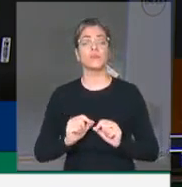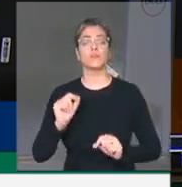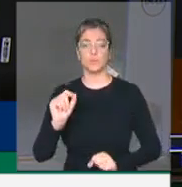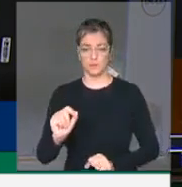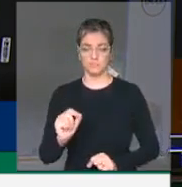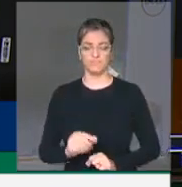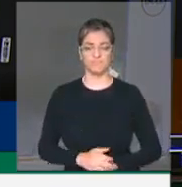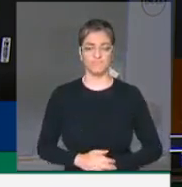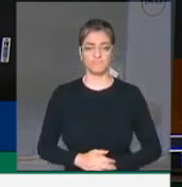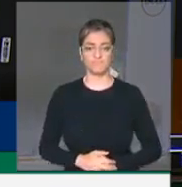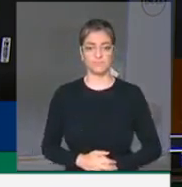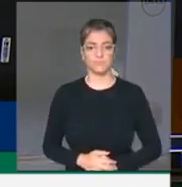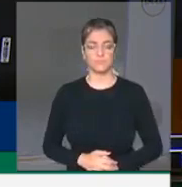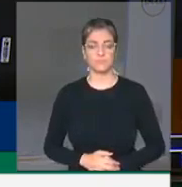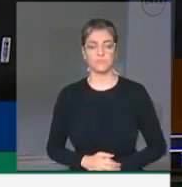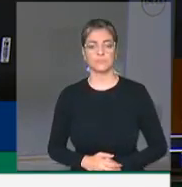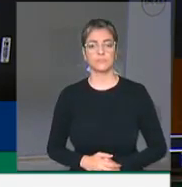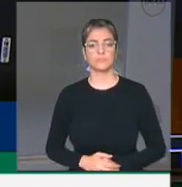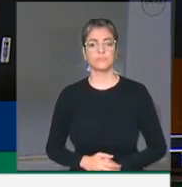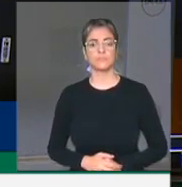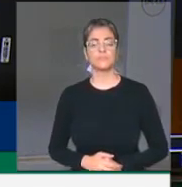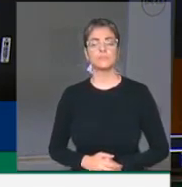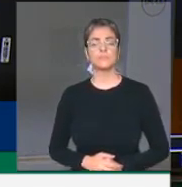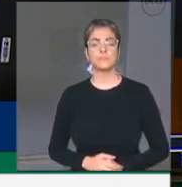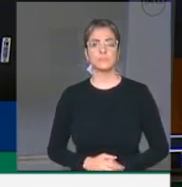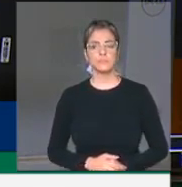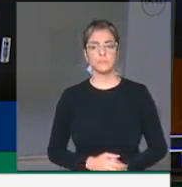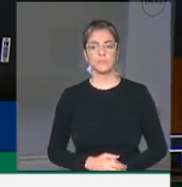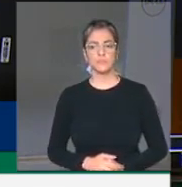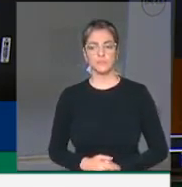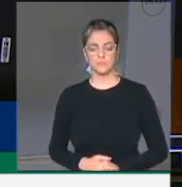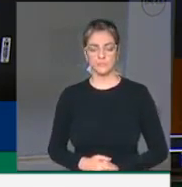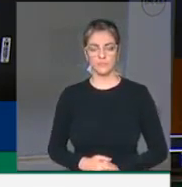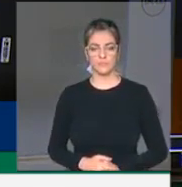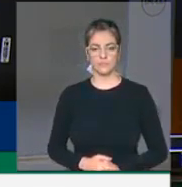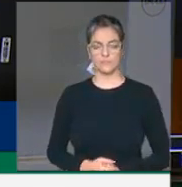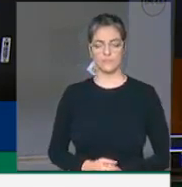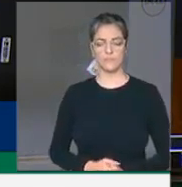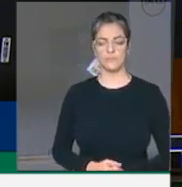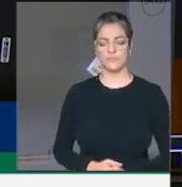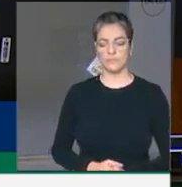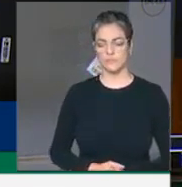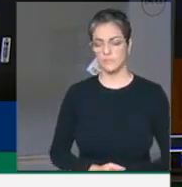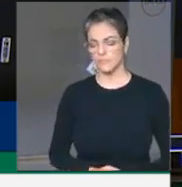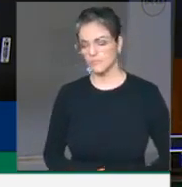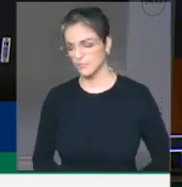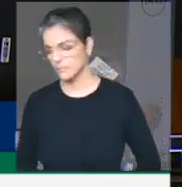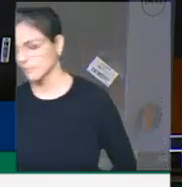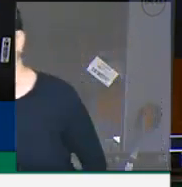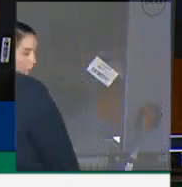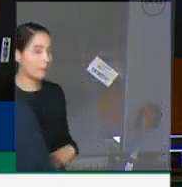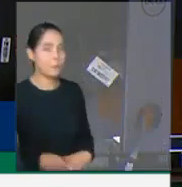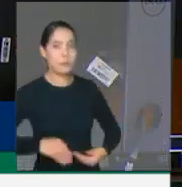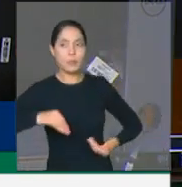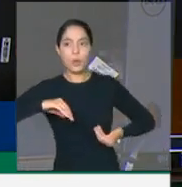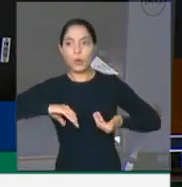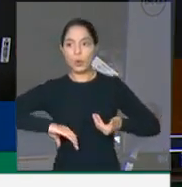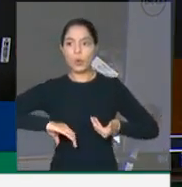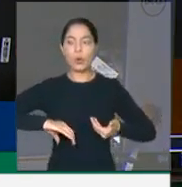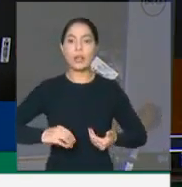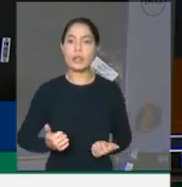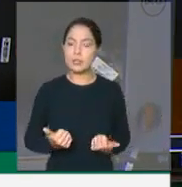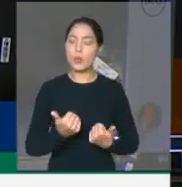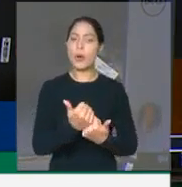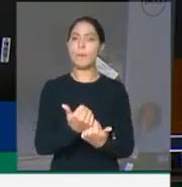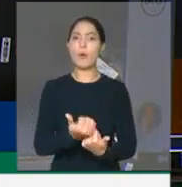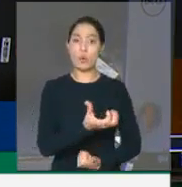600,00 em entendimento com o governo a ajuda emergencial para os brasileiros de baixa renda, auxílio que